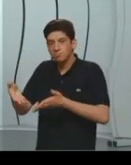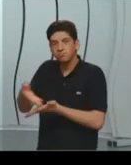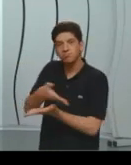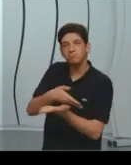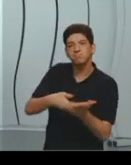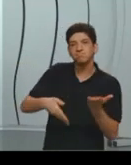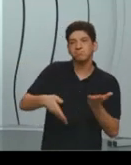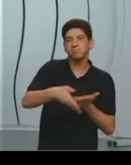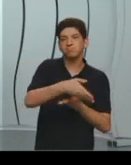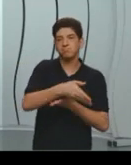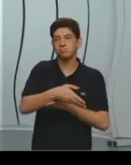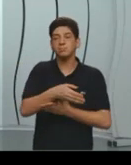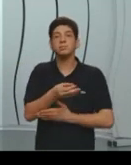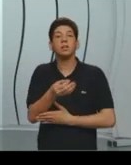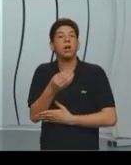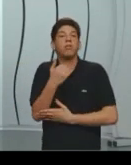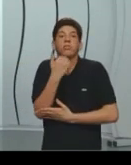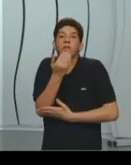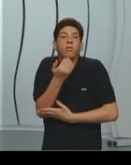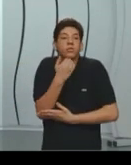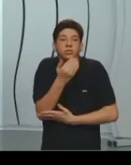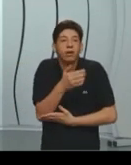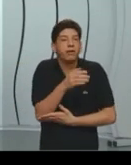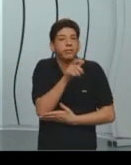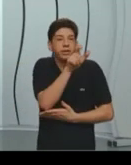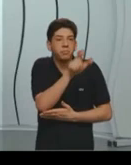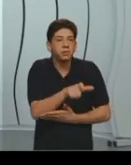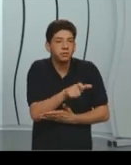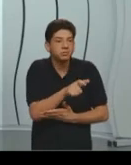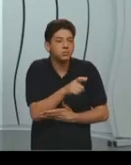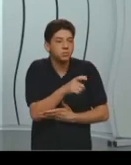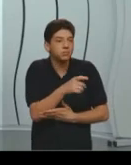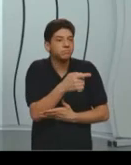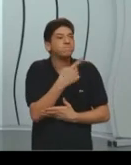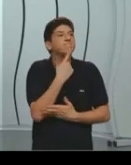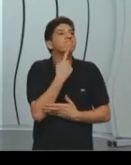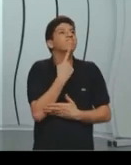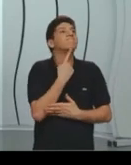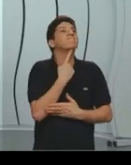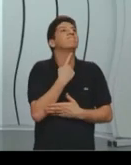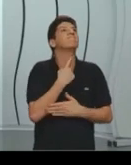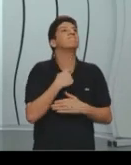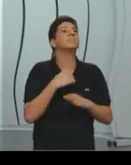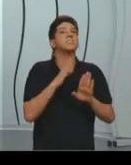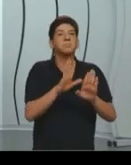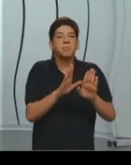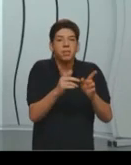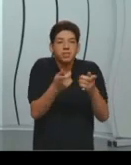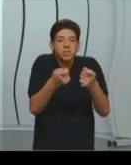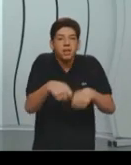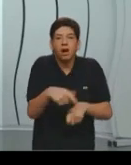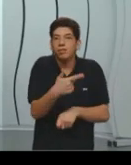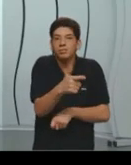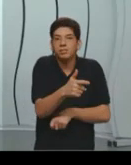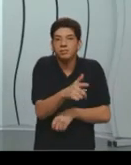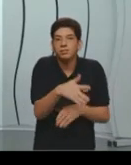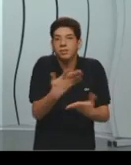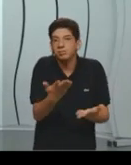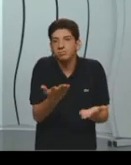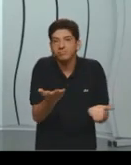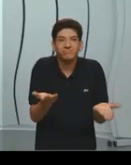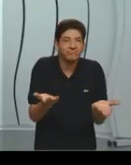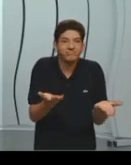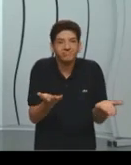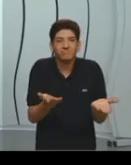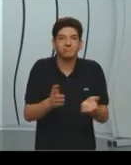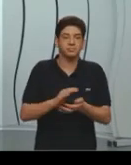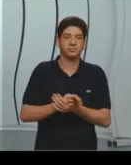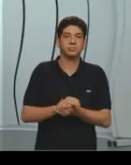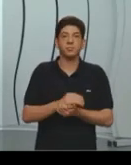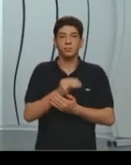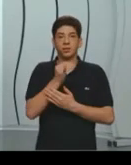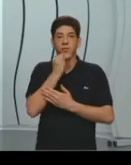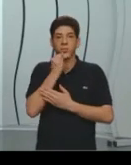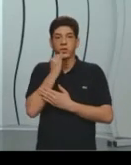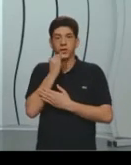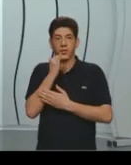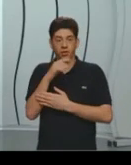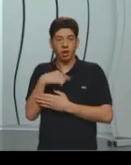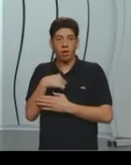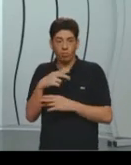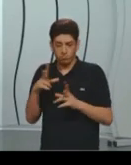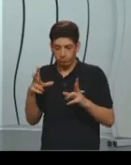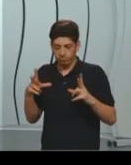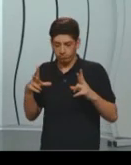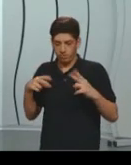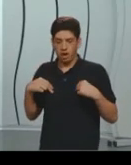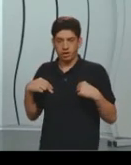querer muito uma coisa se ela não vai ter possibilidades com essas questões. Por exemplo, eu tenho lá meus méritos de ter